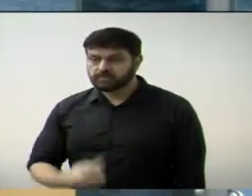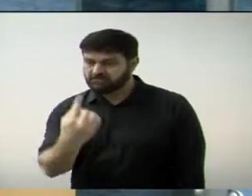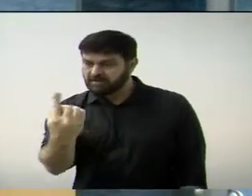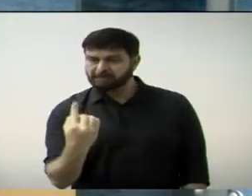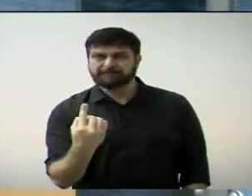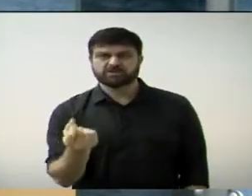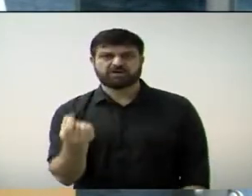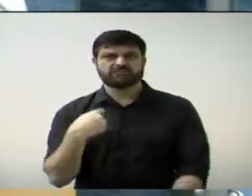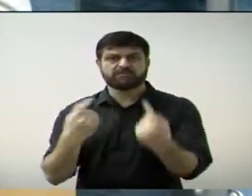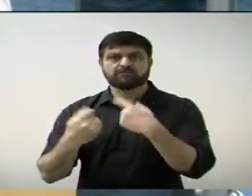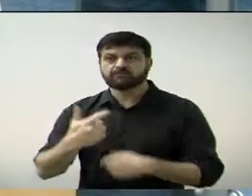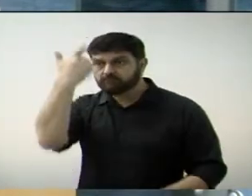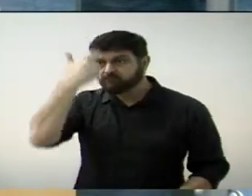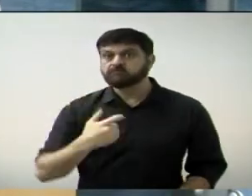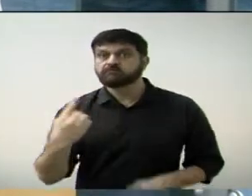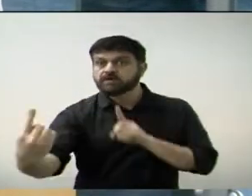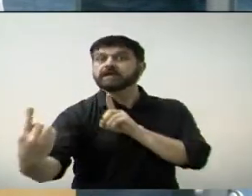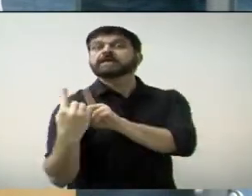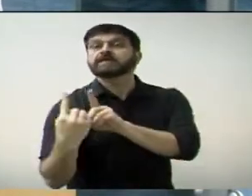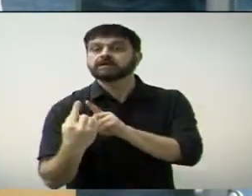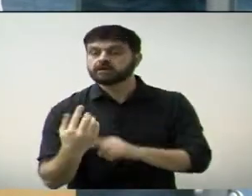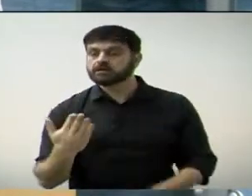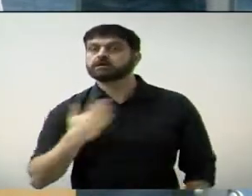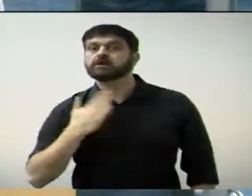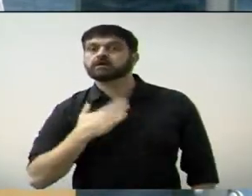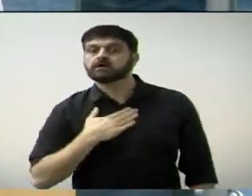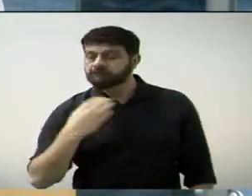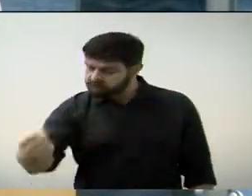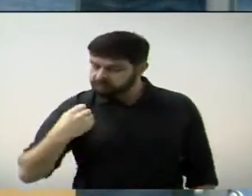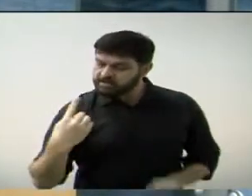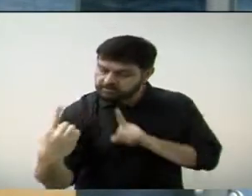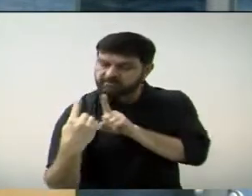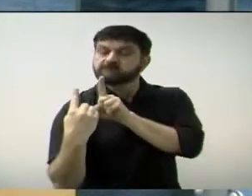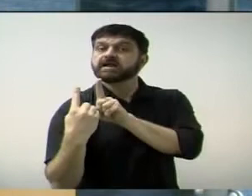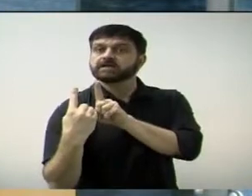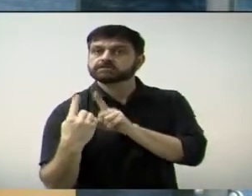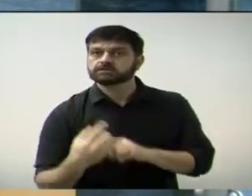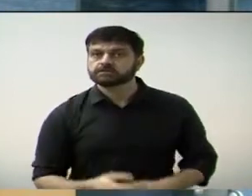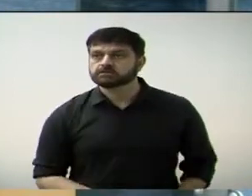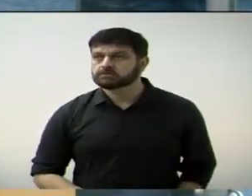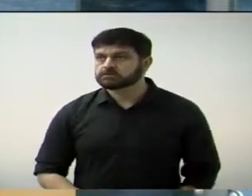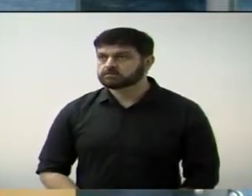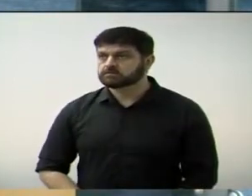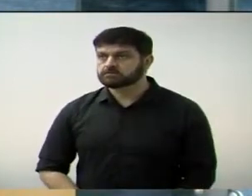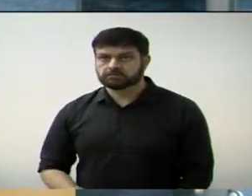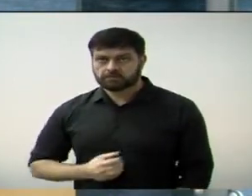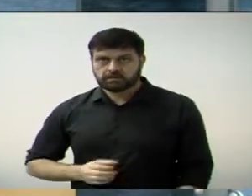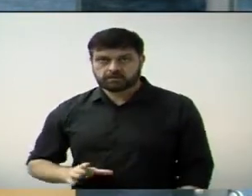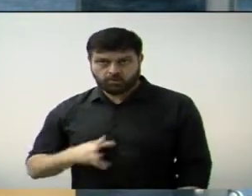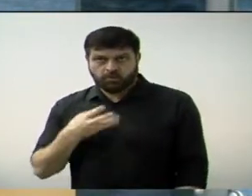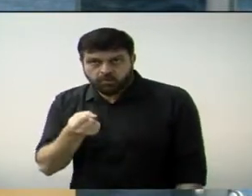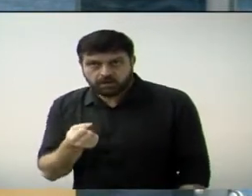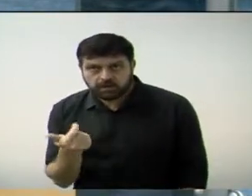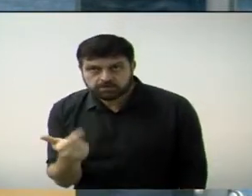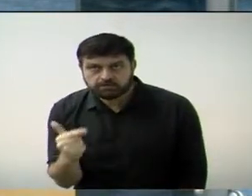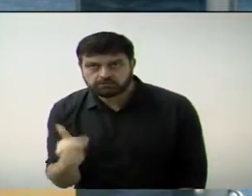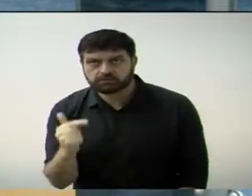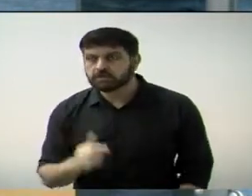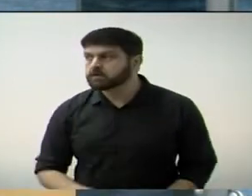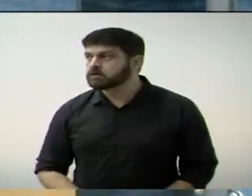aqui, vem o senhor aqui, sobe nessa tribuna aqui, vamos conversar de perto. É muito mais fácil, não precisa mandar